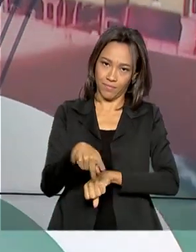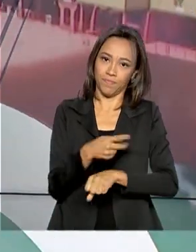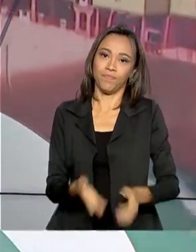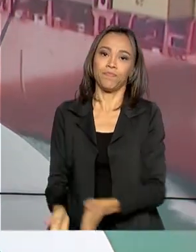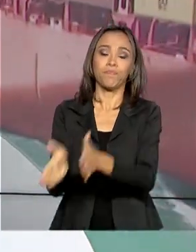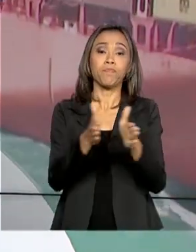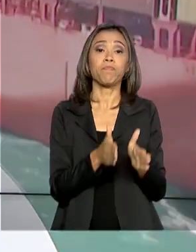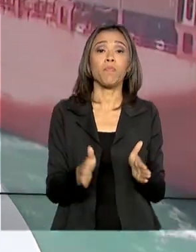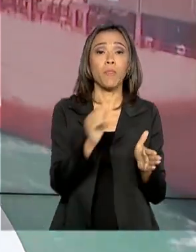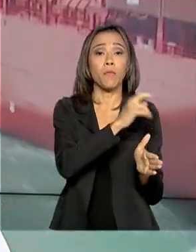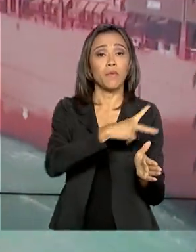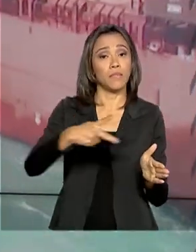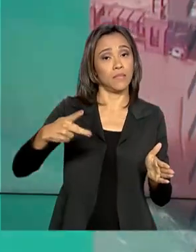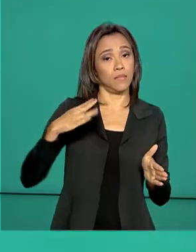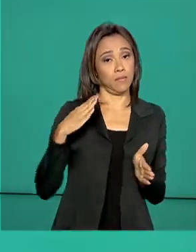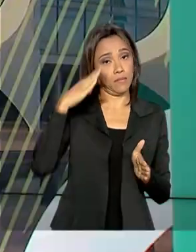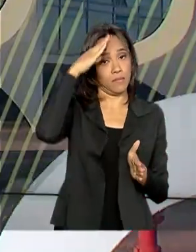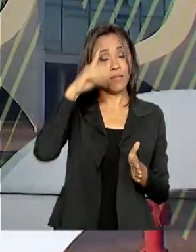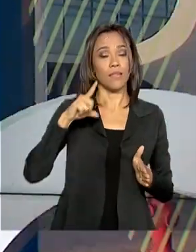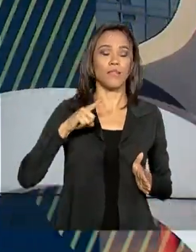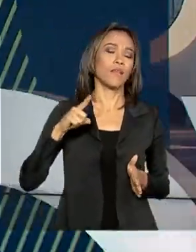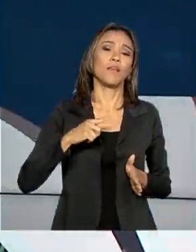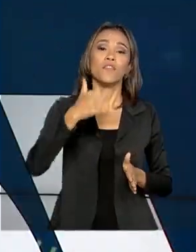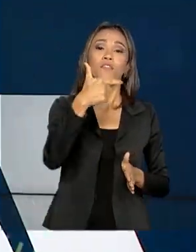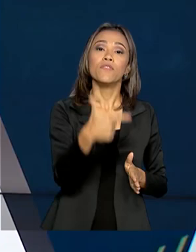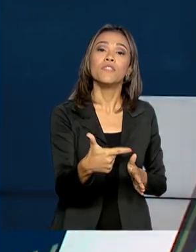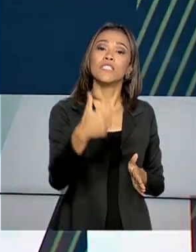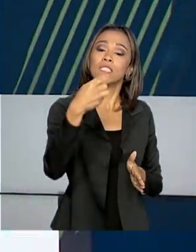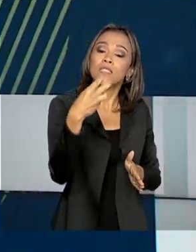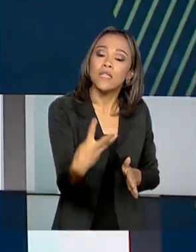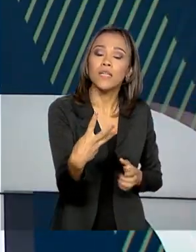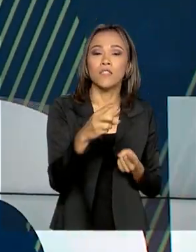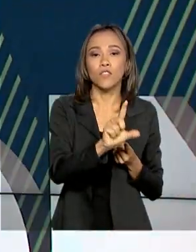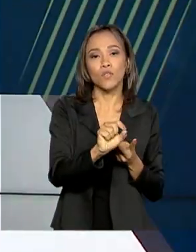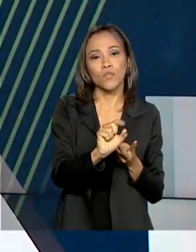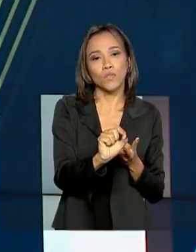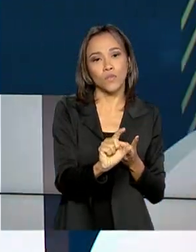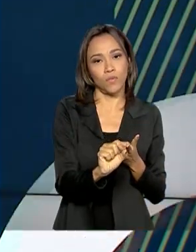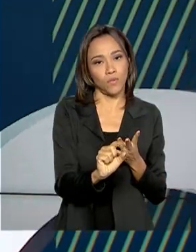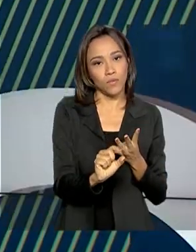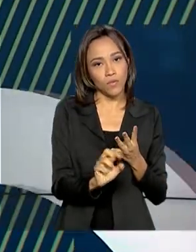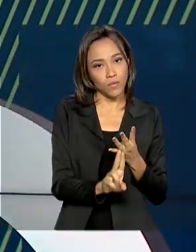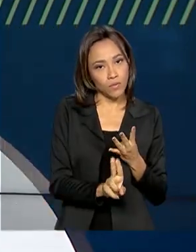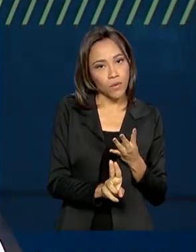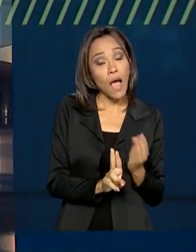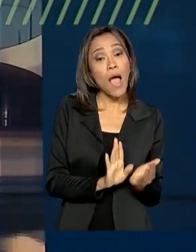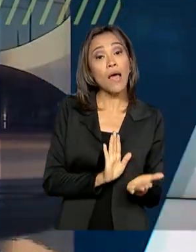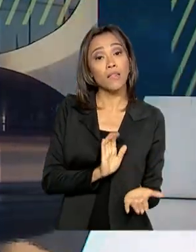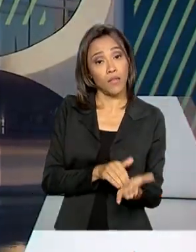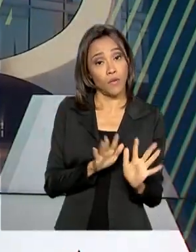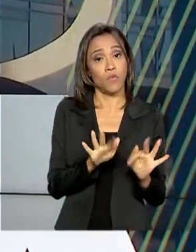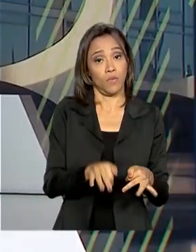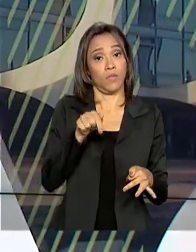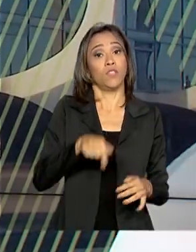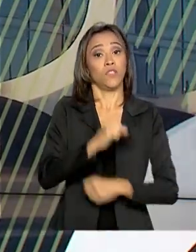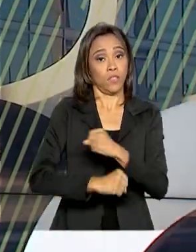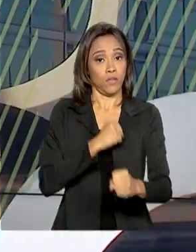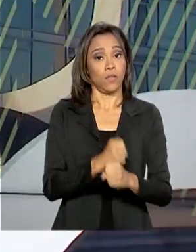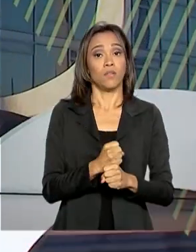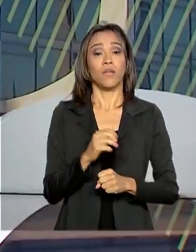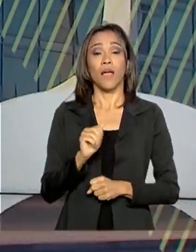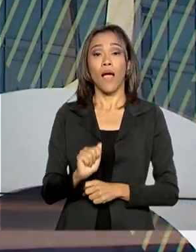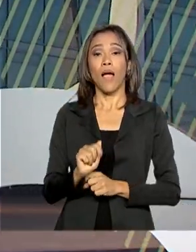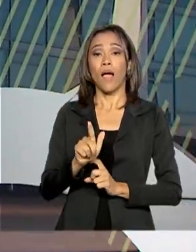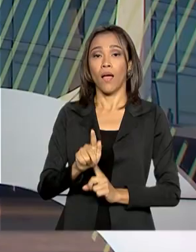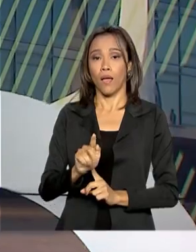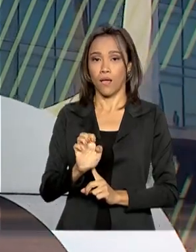presidente Jair Bolsonaro terá 23 indicações a fazer até o fim deste ano em agências reguladoras. Hoje, ao